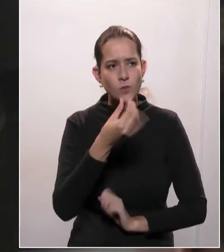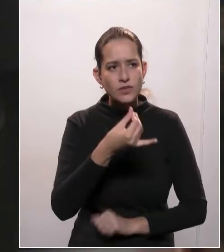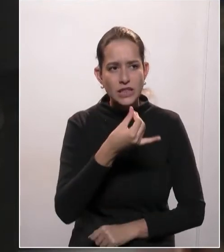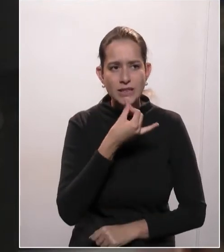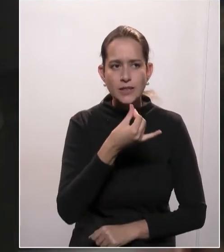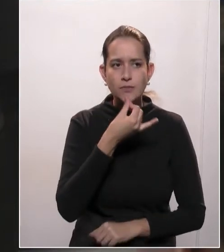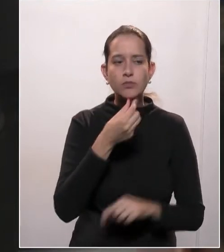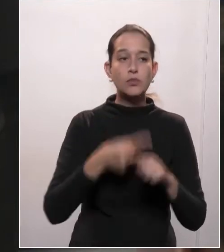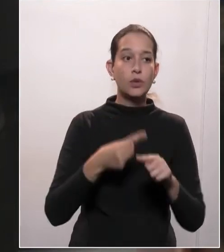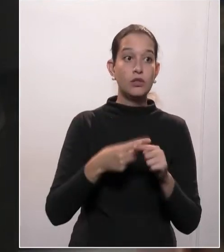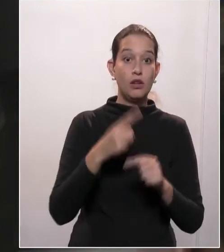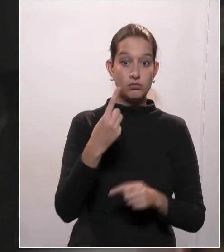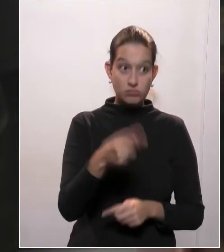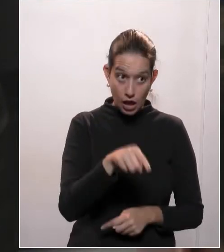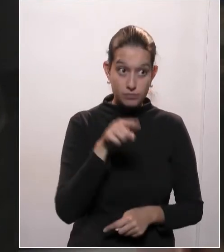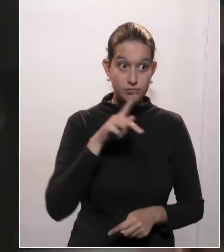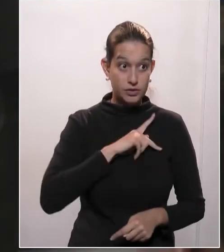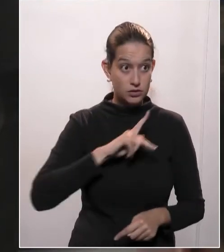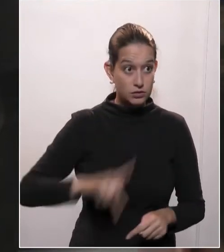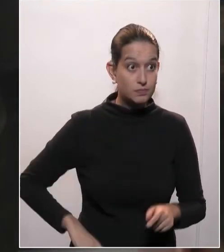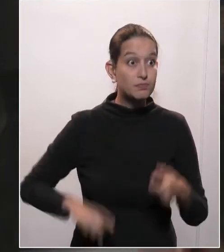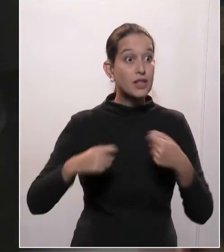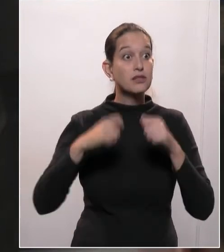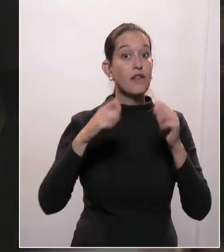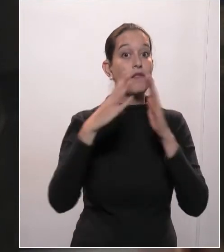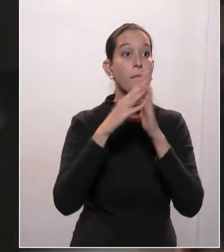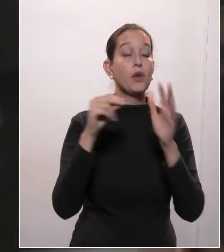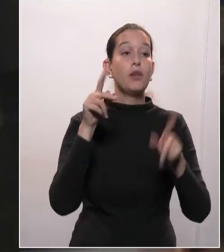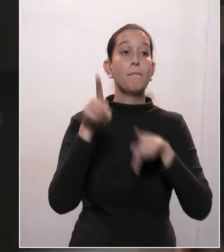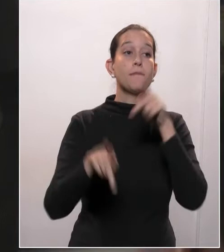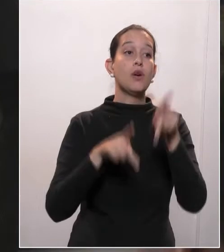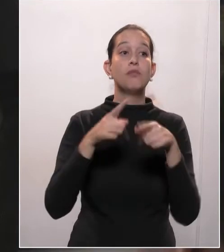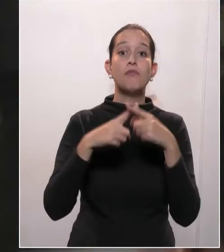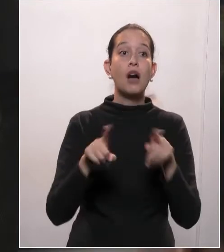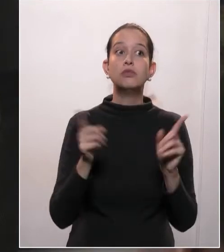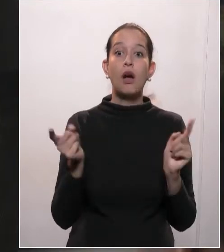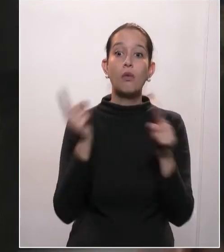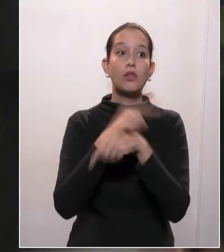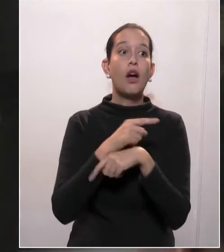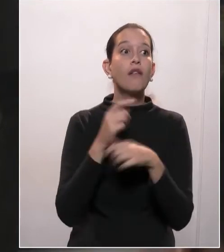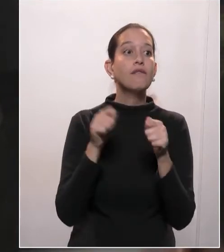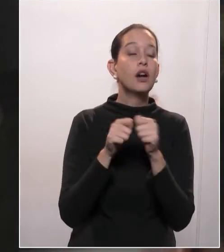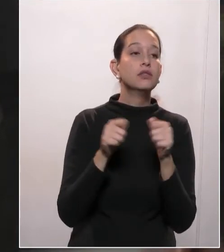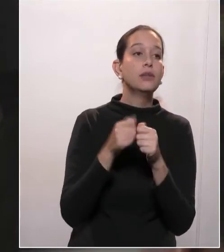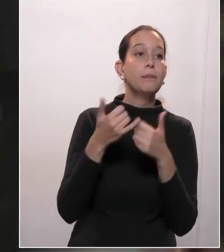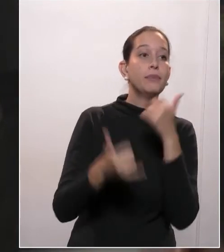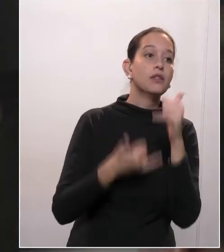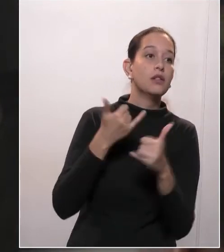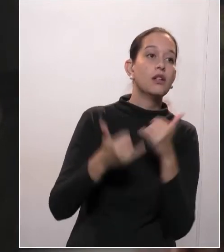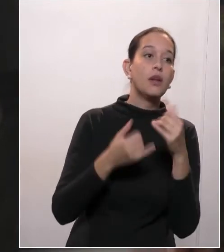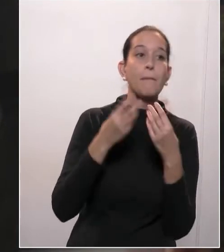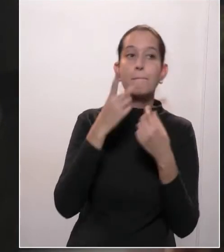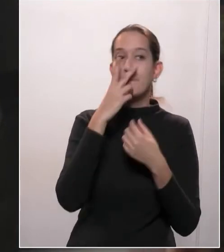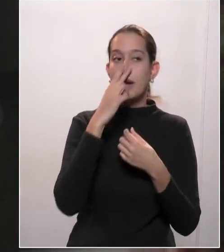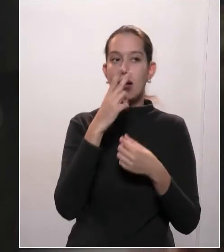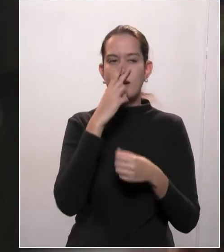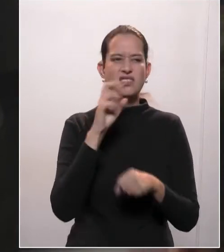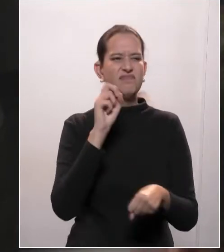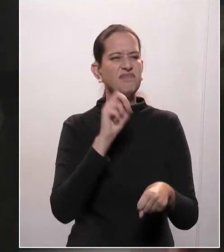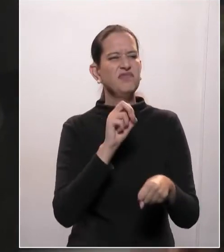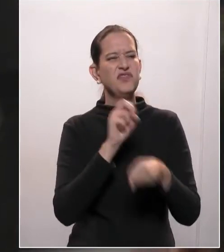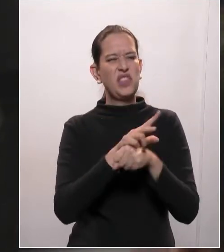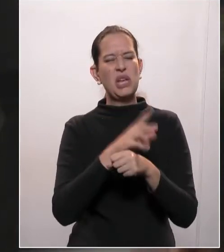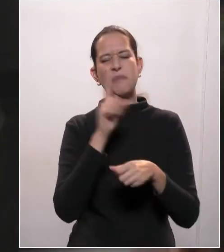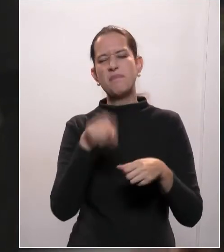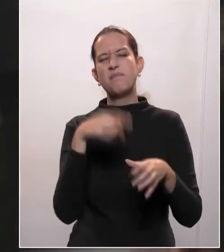de quem devia dar exemplo, ao contrário, está brincando com o vírus. Então, o momento é realmente de